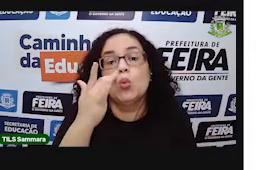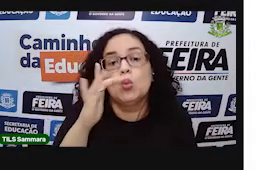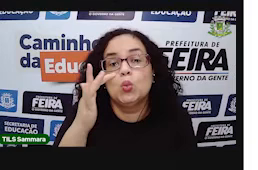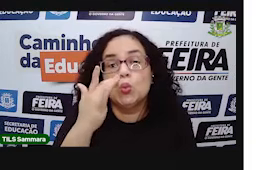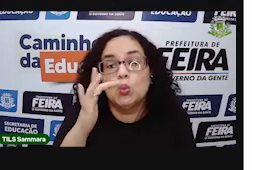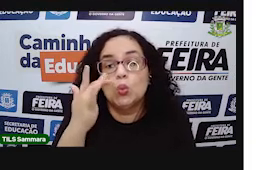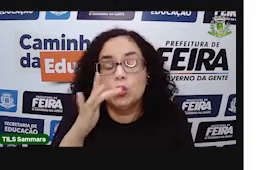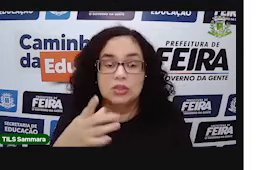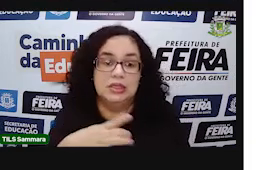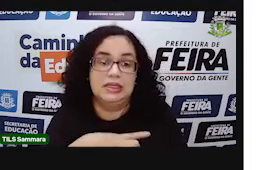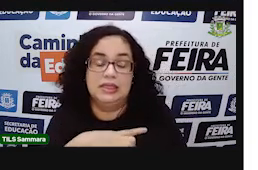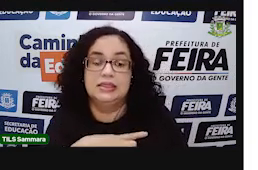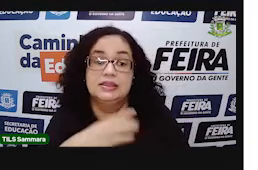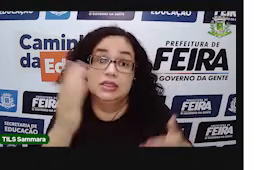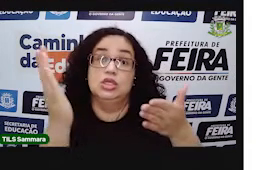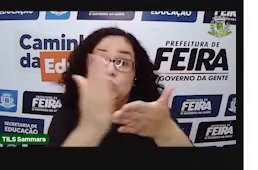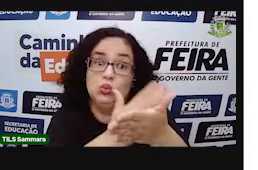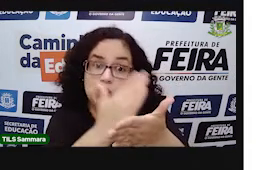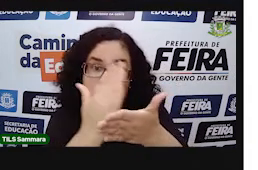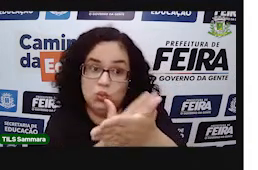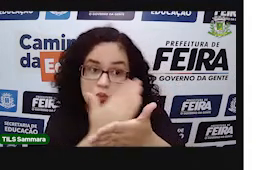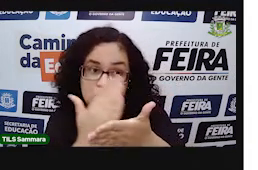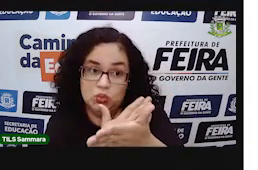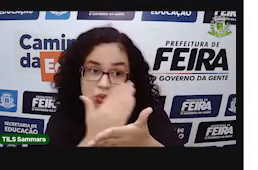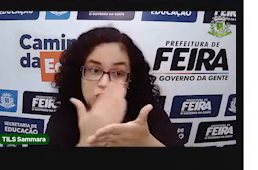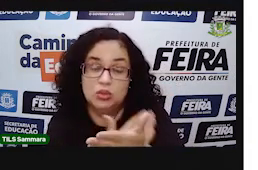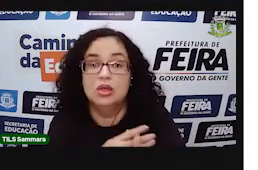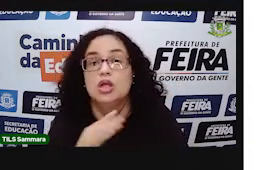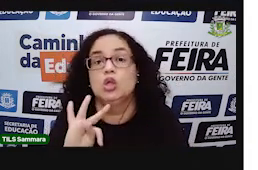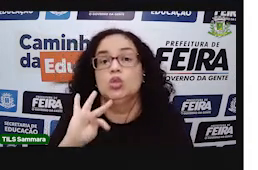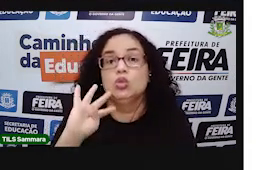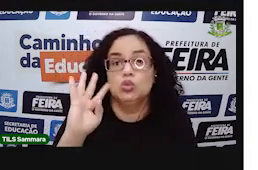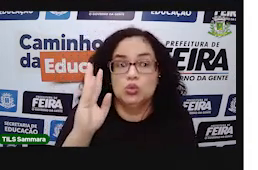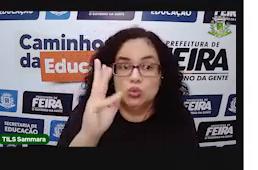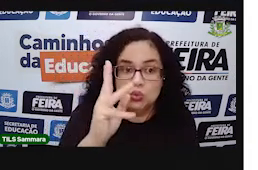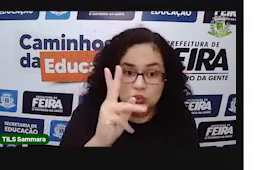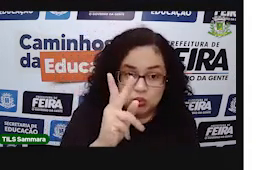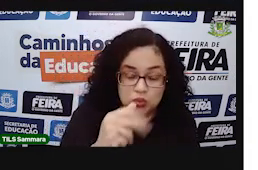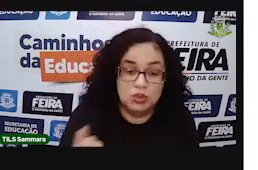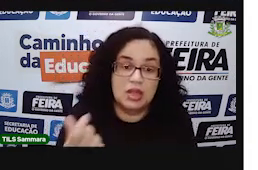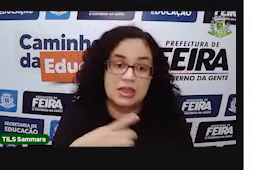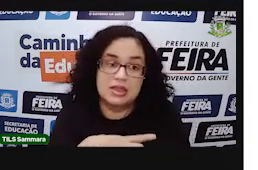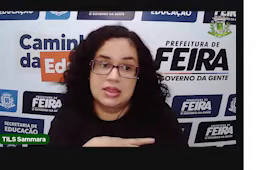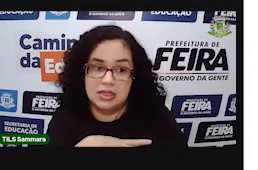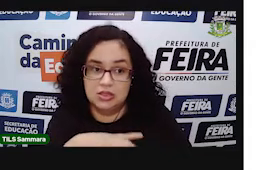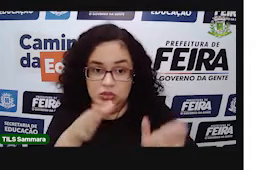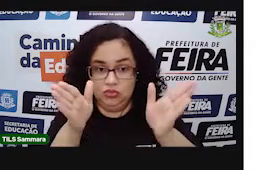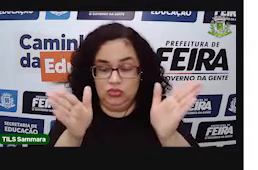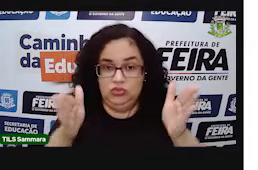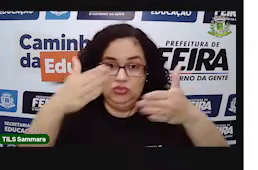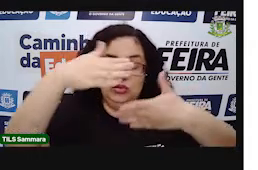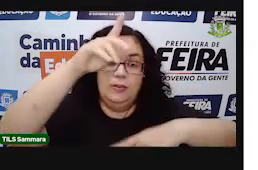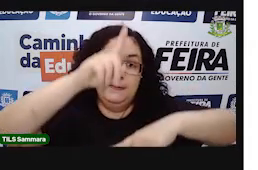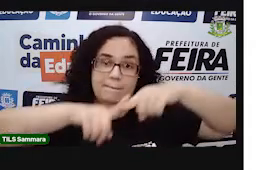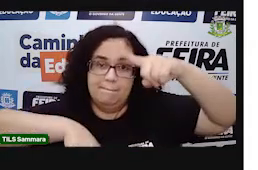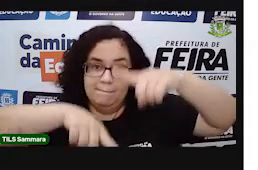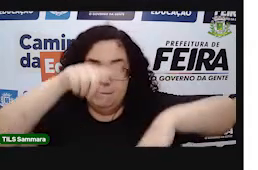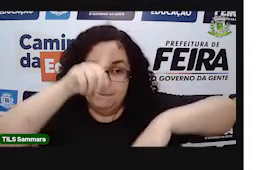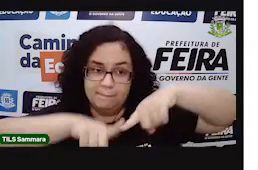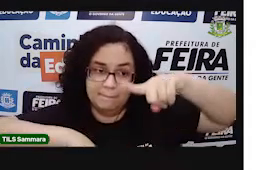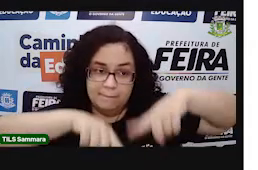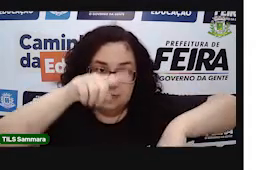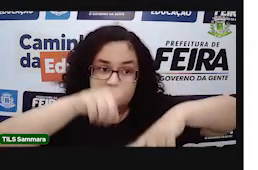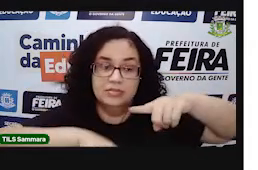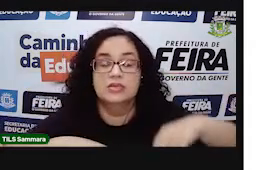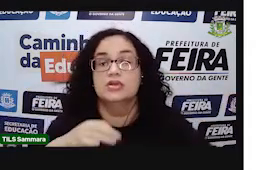que tem ali na joia, no cristal, que tem no livro? Então, tudo à nossa volta tem uma forma